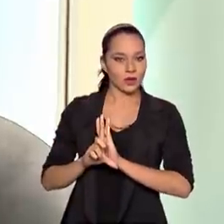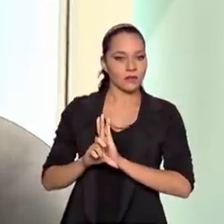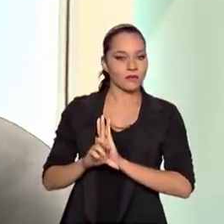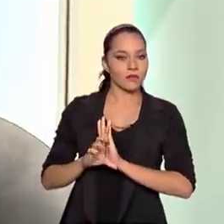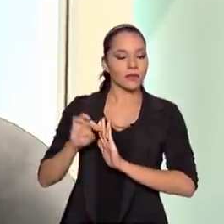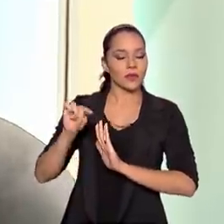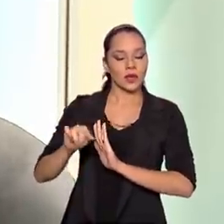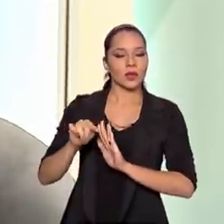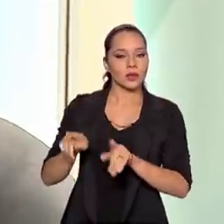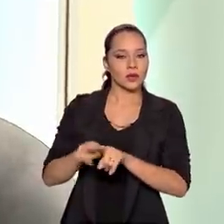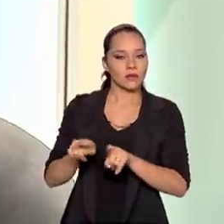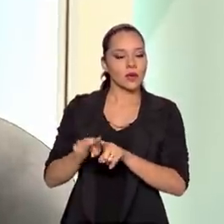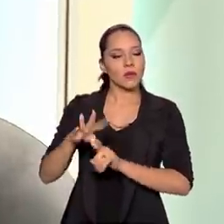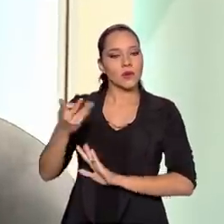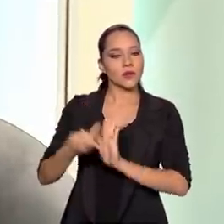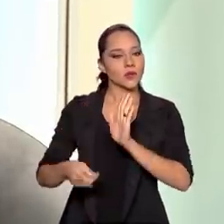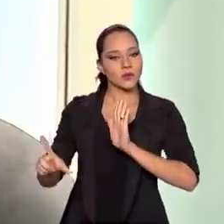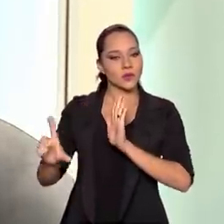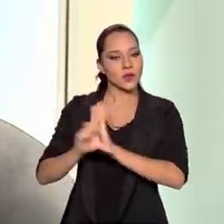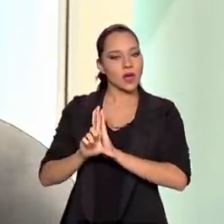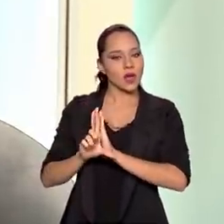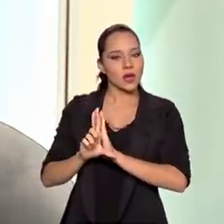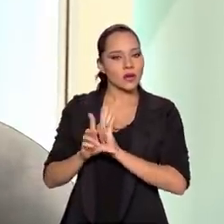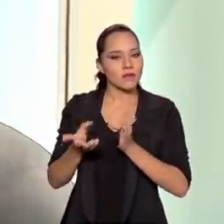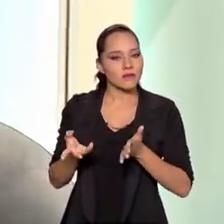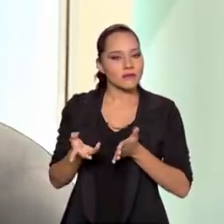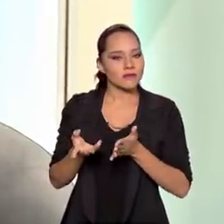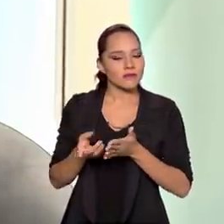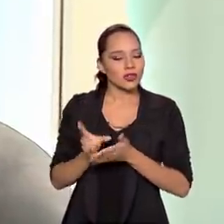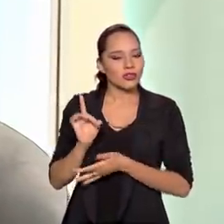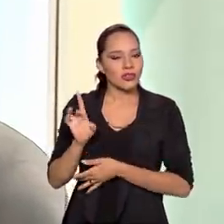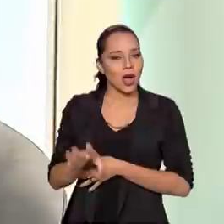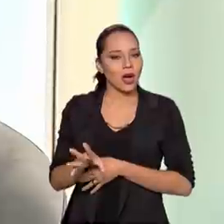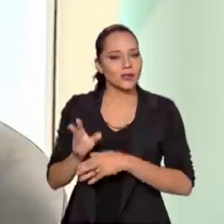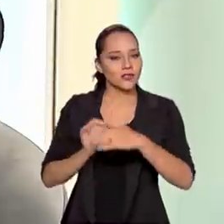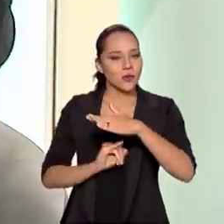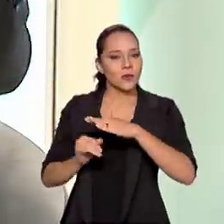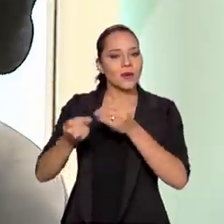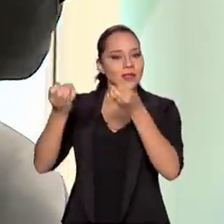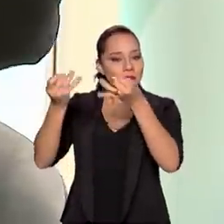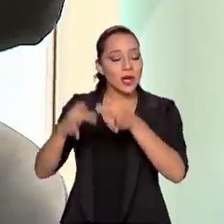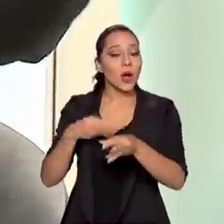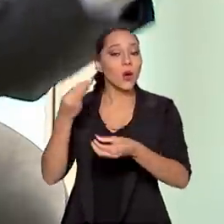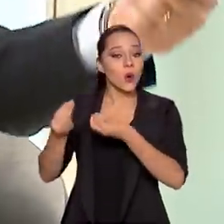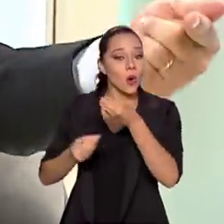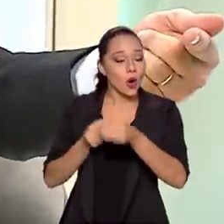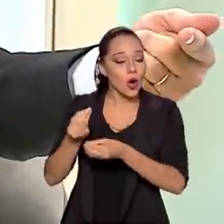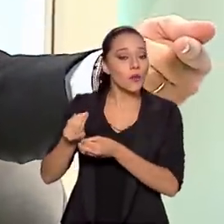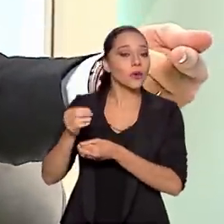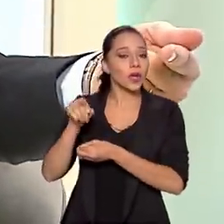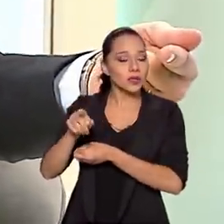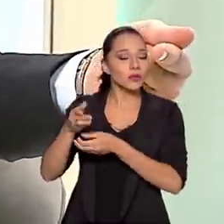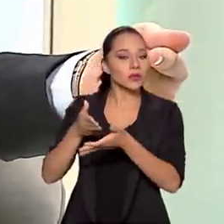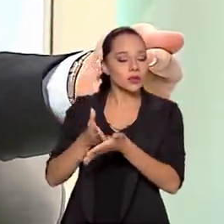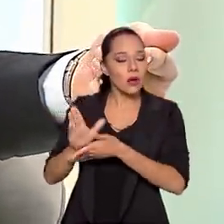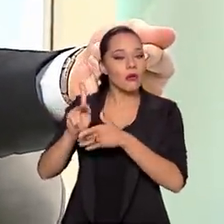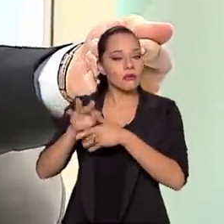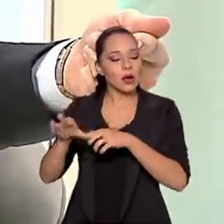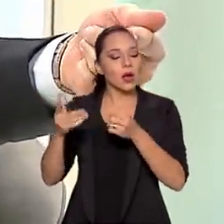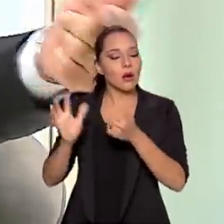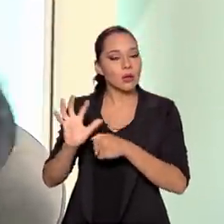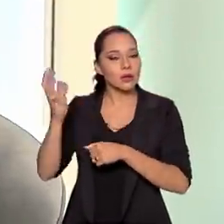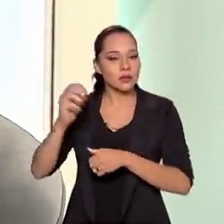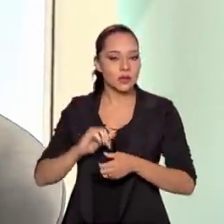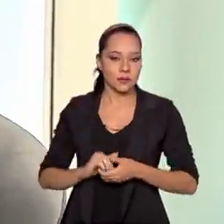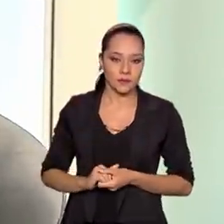E diga-se de passagem, é projeto de lei meramente instrumental, é que vai dizer como essa autorização vai acontecer.